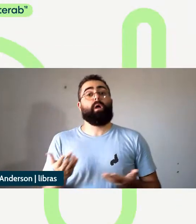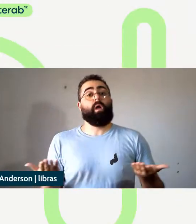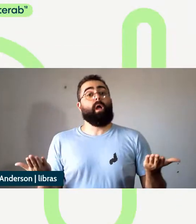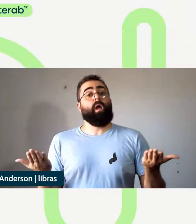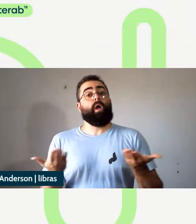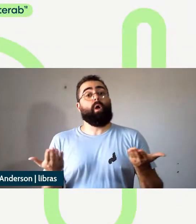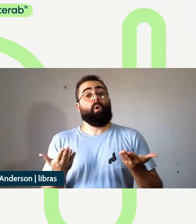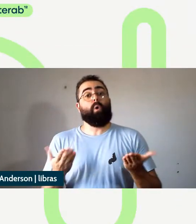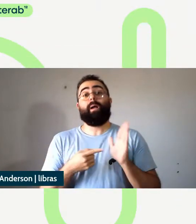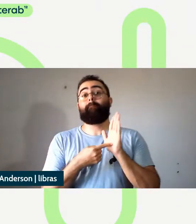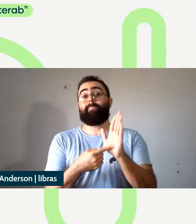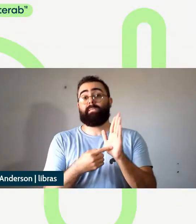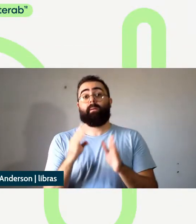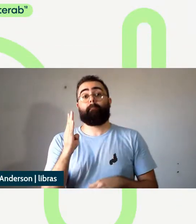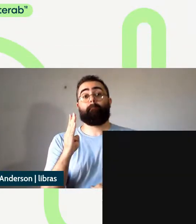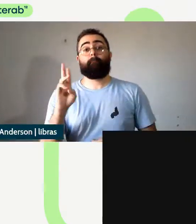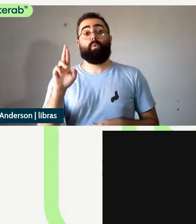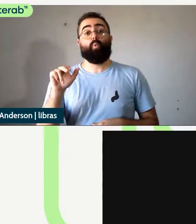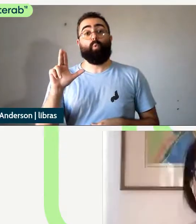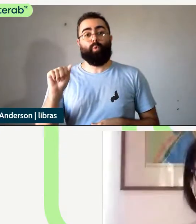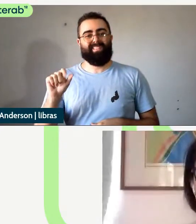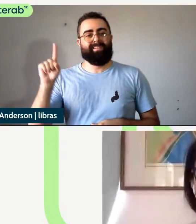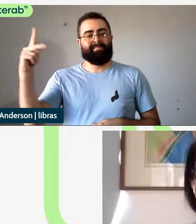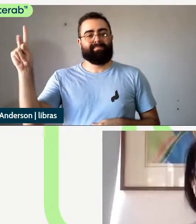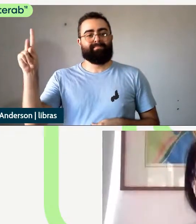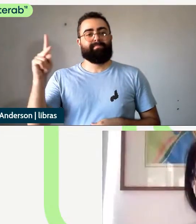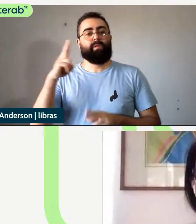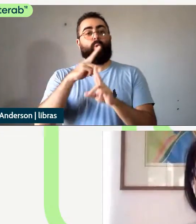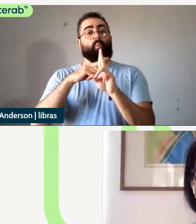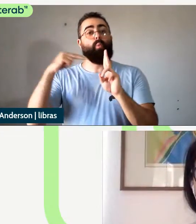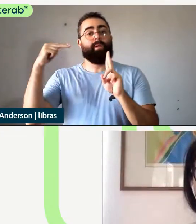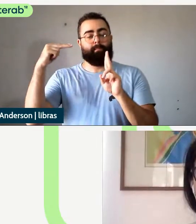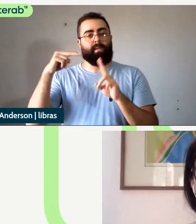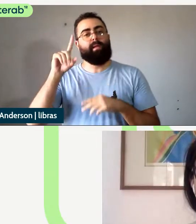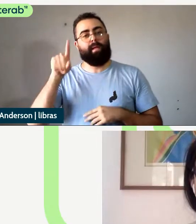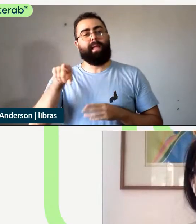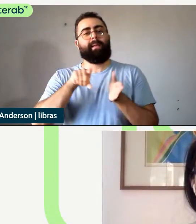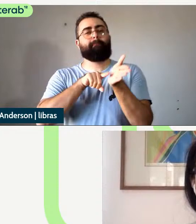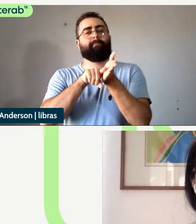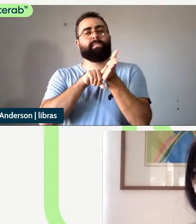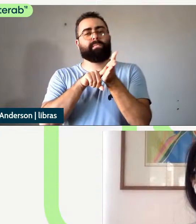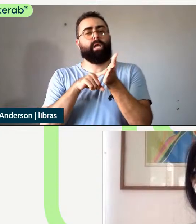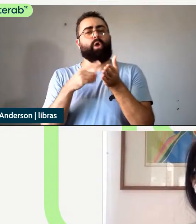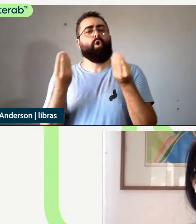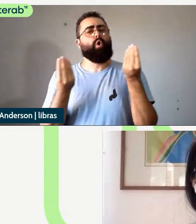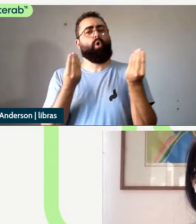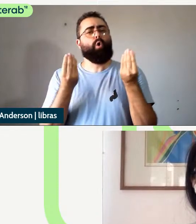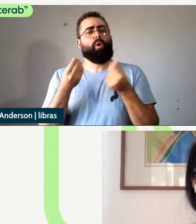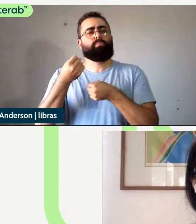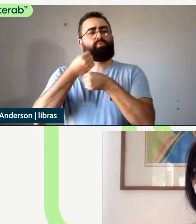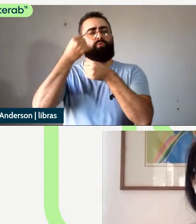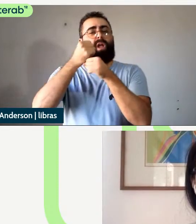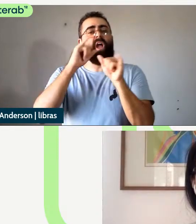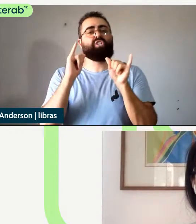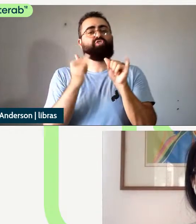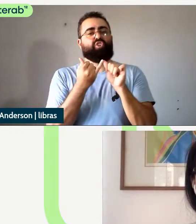apresentação da Bruna Moreira da UNB com o trabalho construindo adjetivos disposicionais